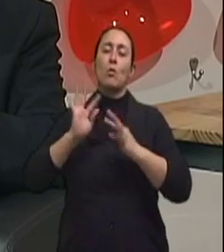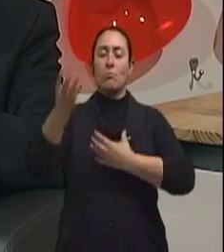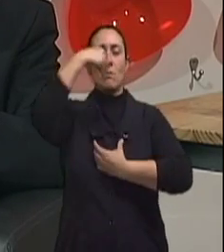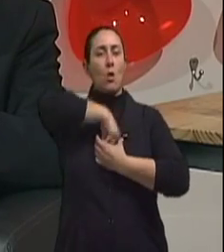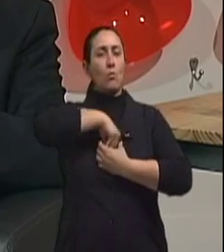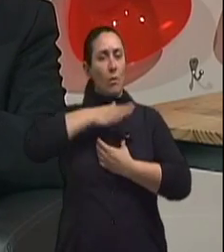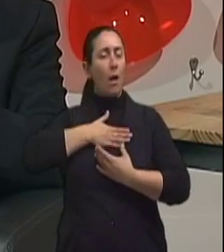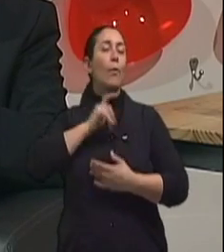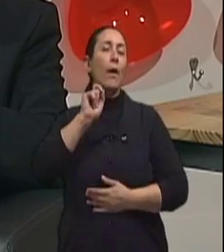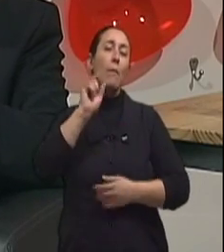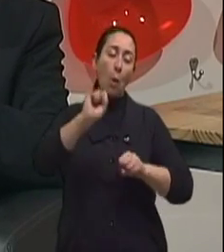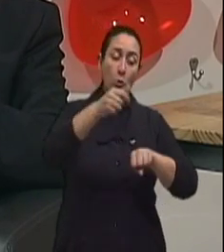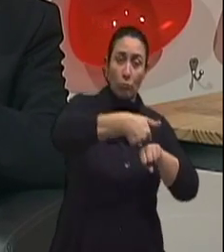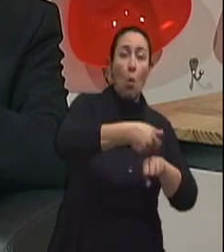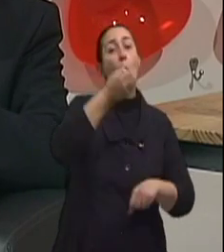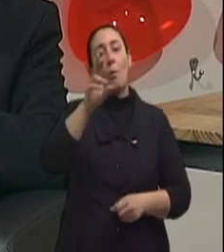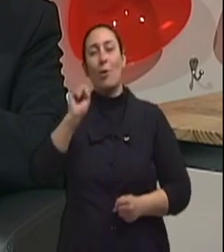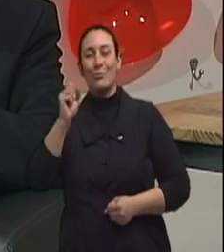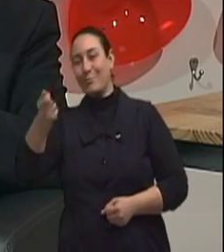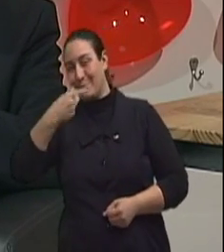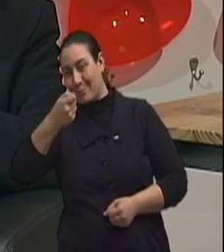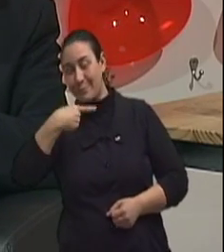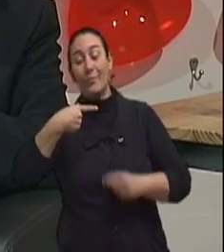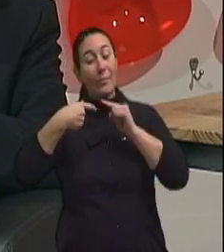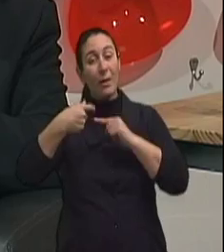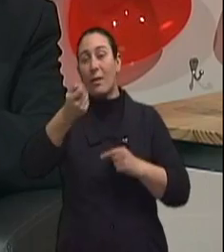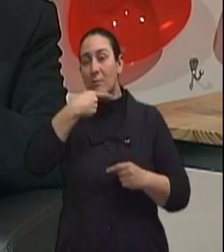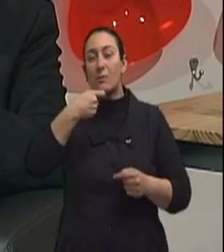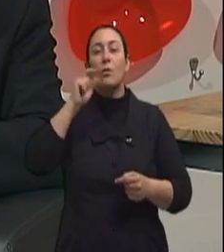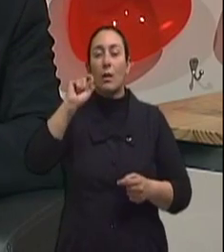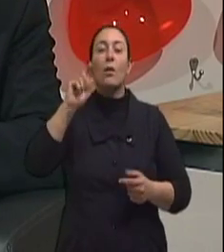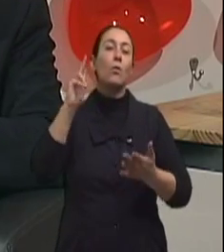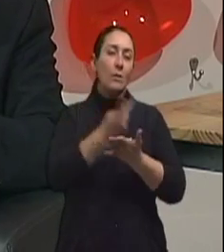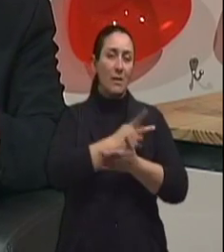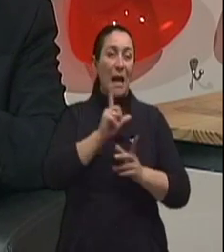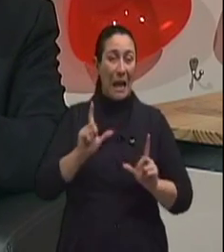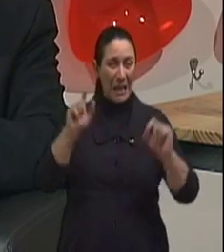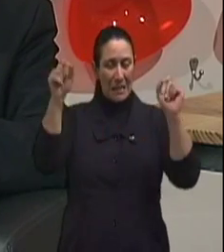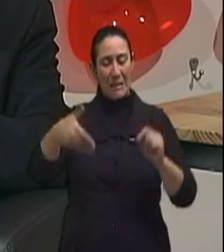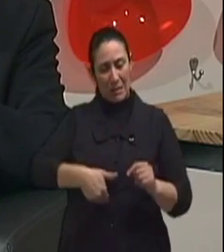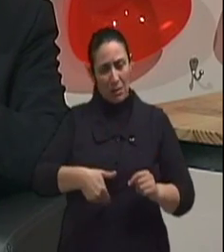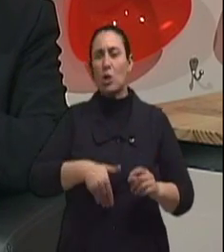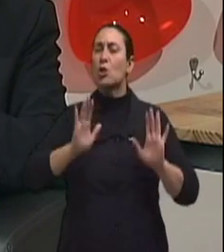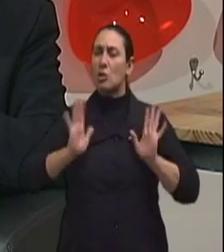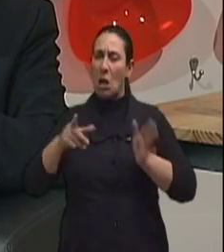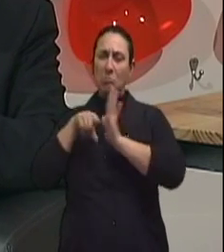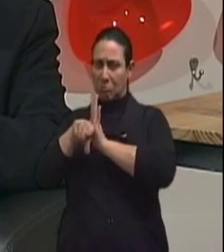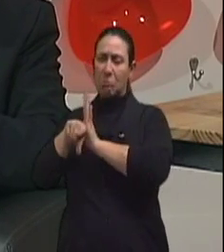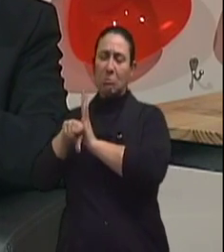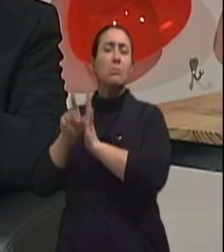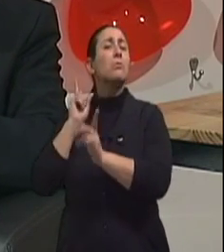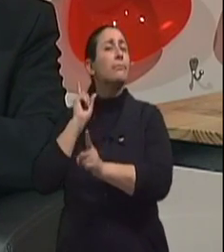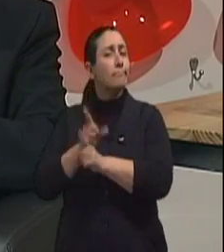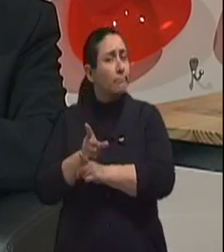desenvolvido um remédio para atuar especificamente numa via. E no câncer de estômago já existe alguns dados exatamente nesse